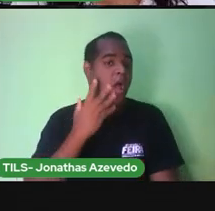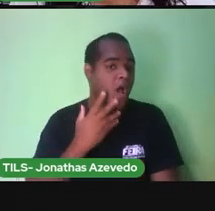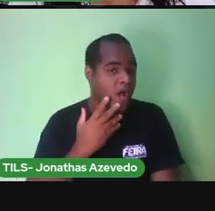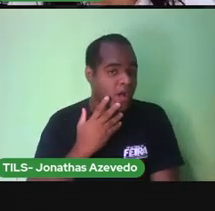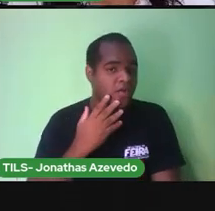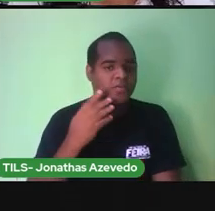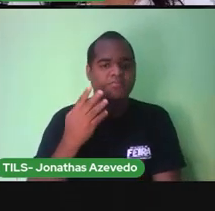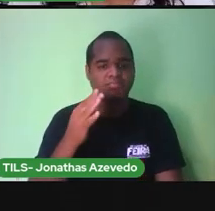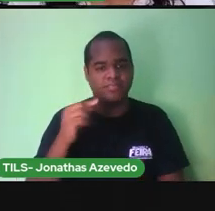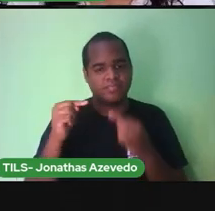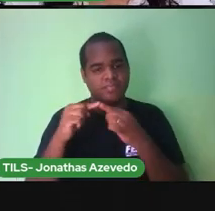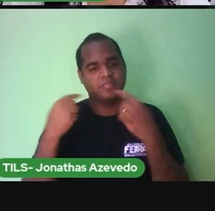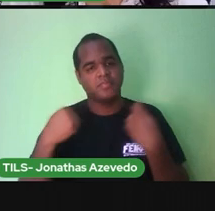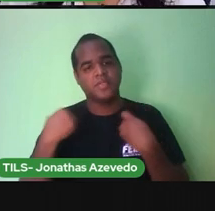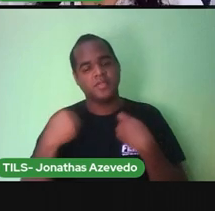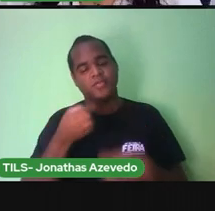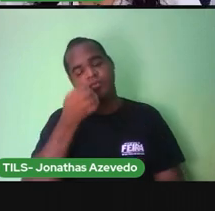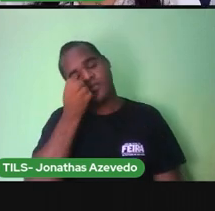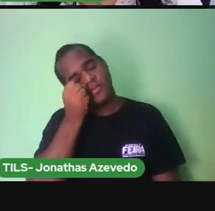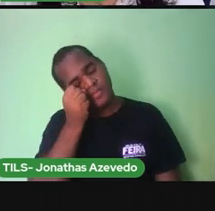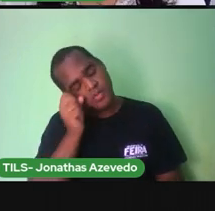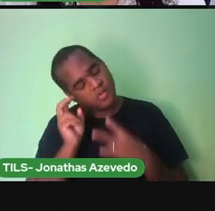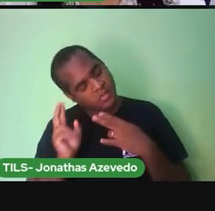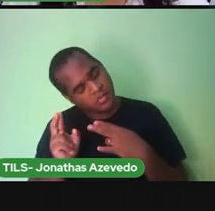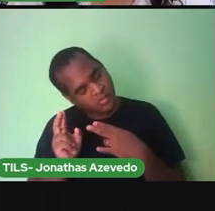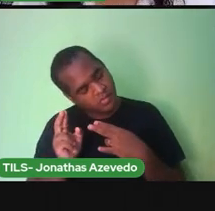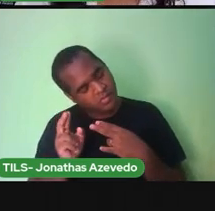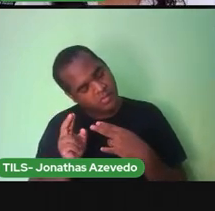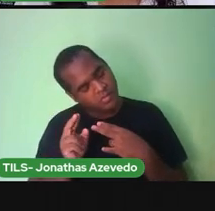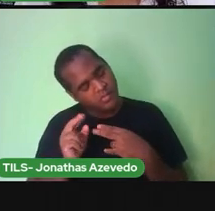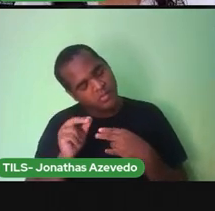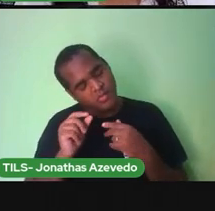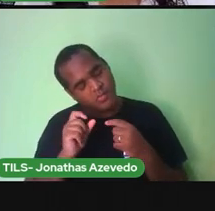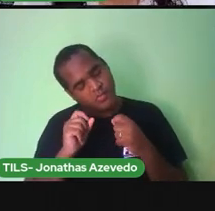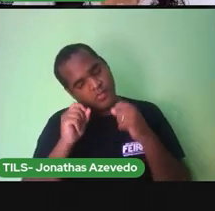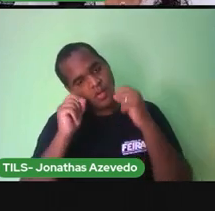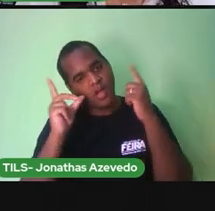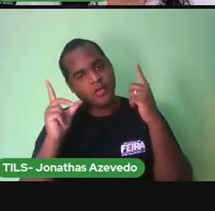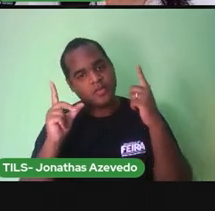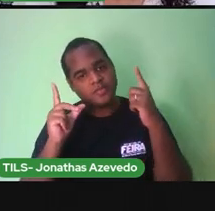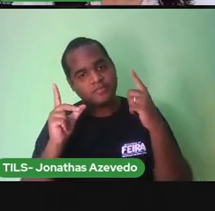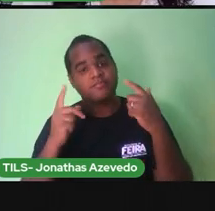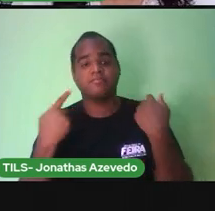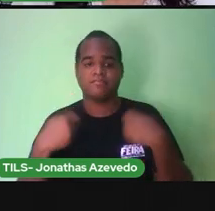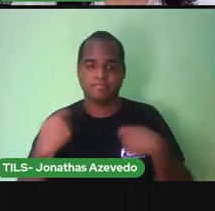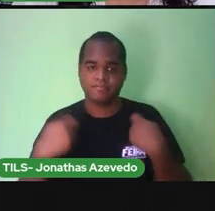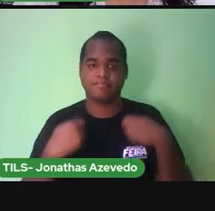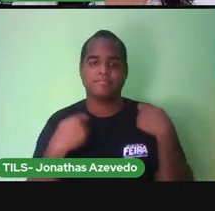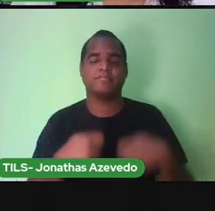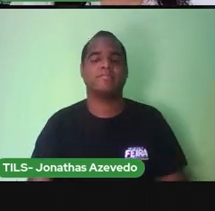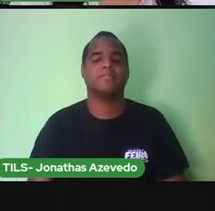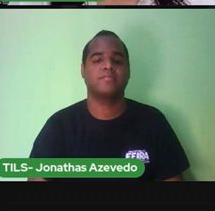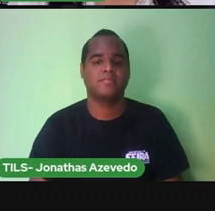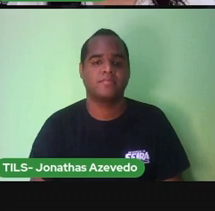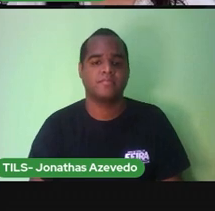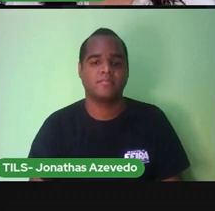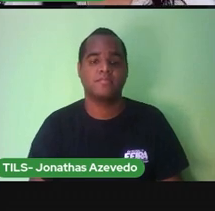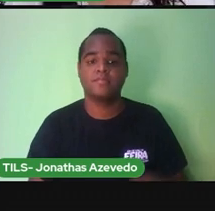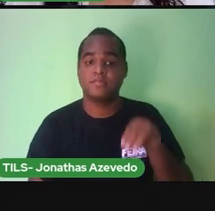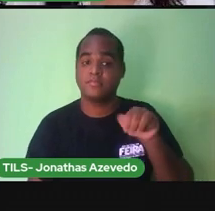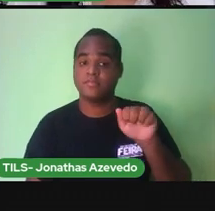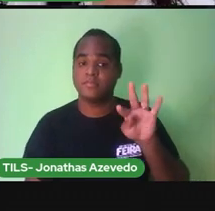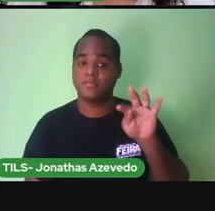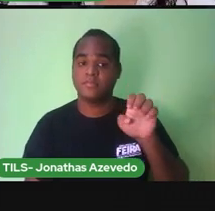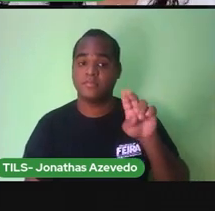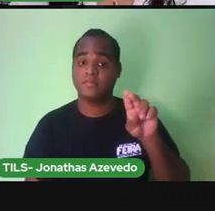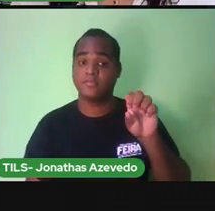isso que a gente Tem que dormir bem Porque criança Cresce enquanto dorme Tá bom? Mateus Sempre